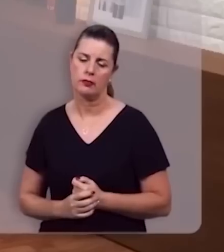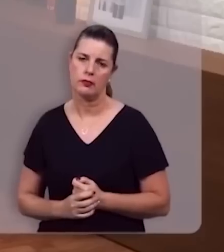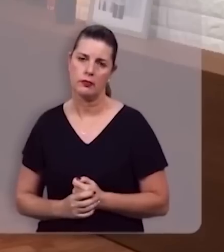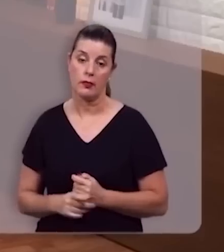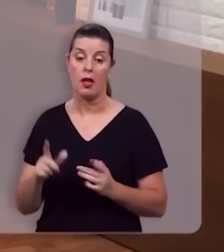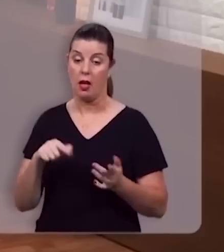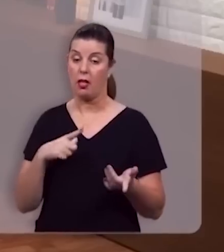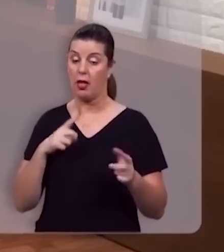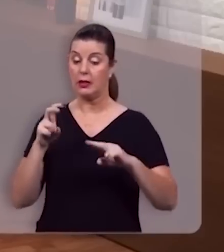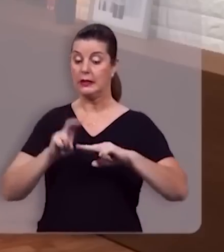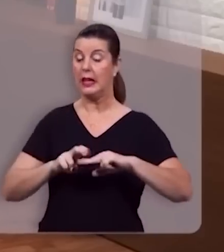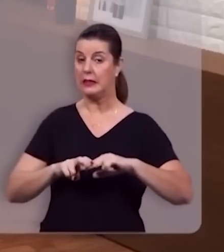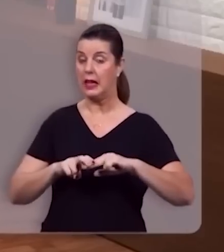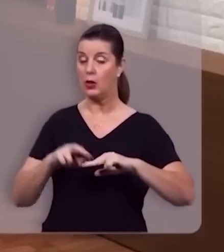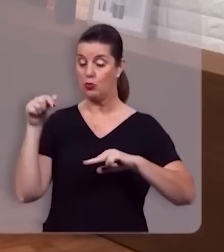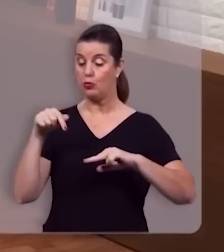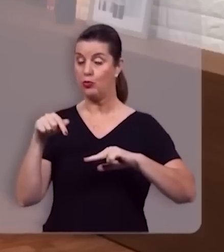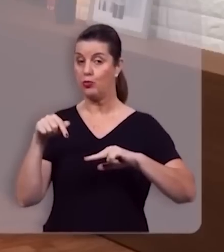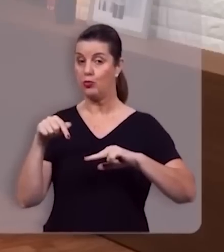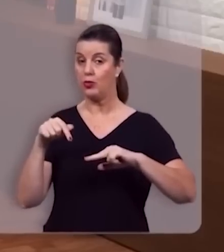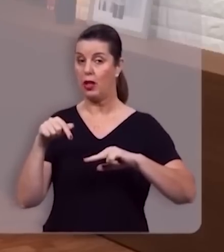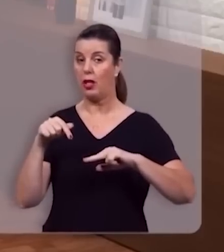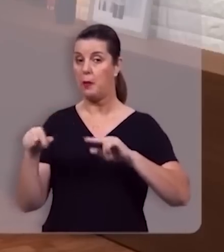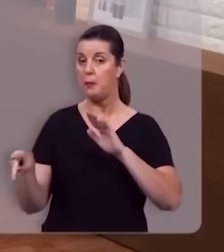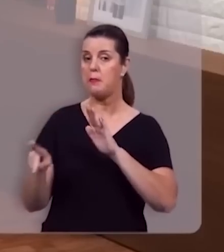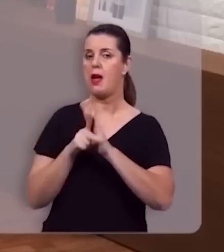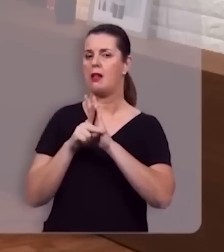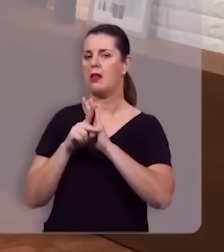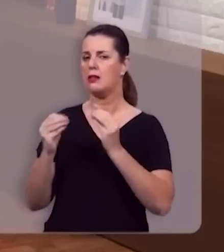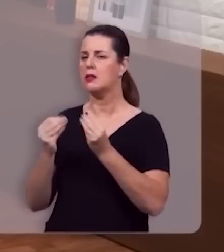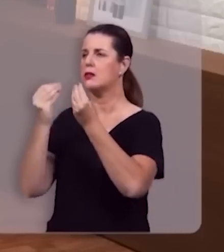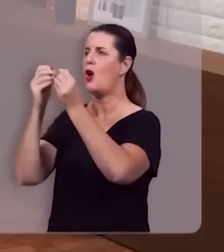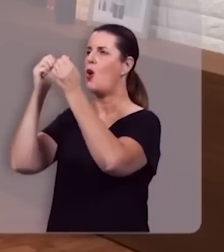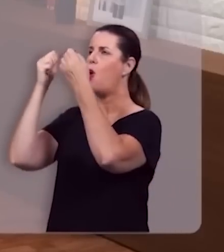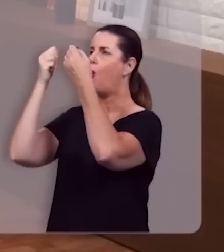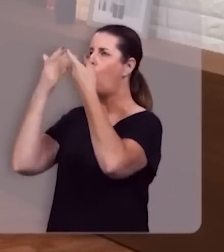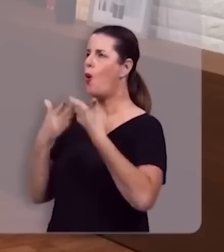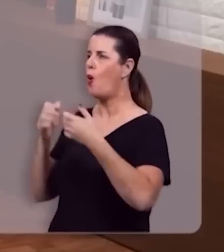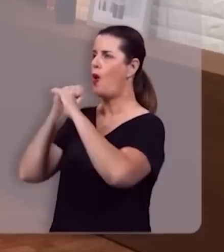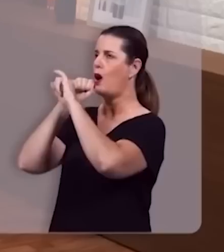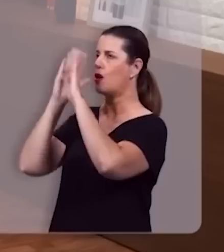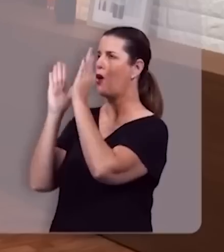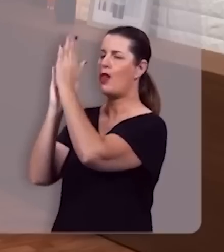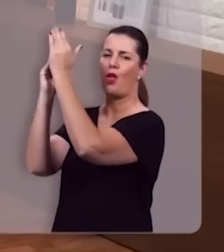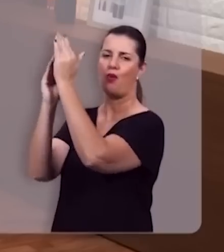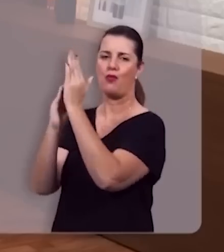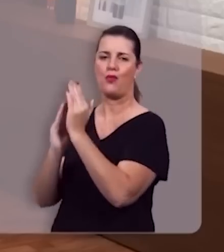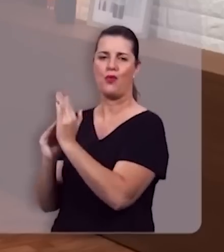E este que está sentado no trono, ele é digno de receber toda a honra, toda a glória, todo o louvor.